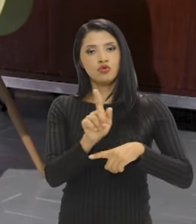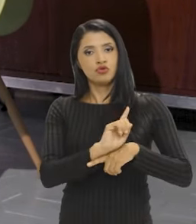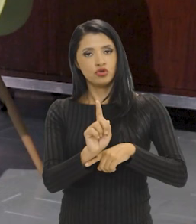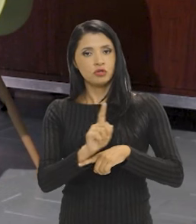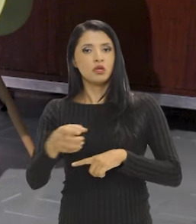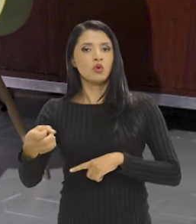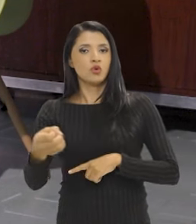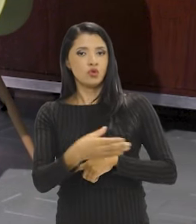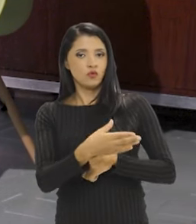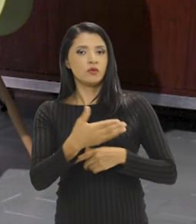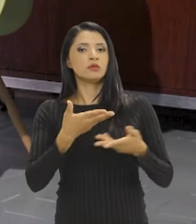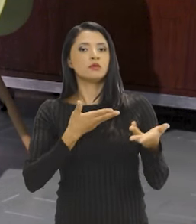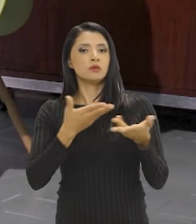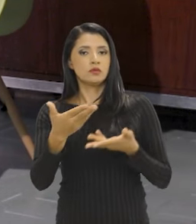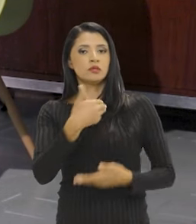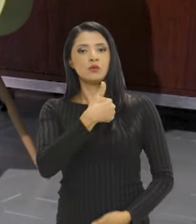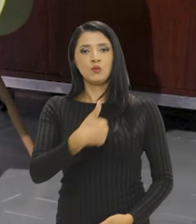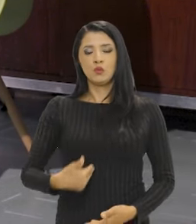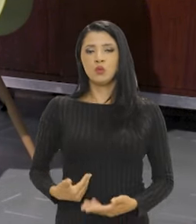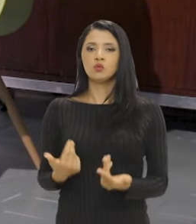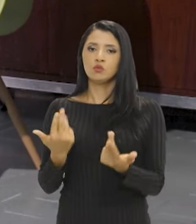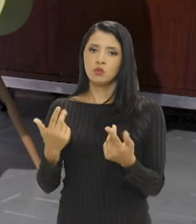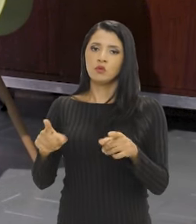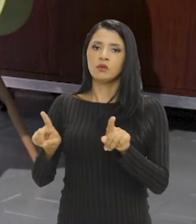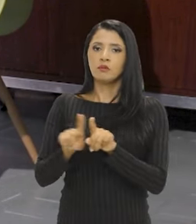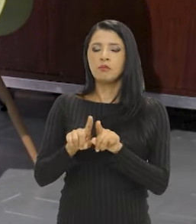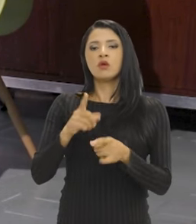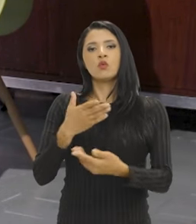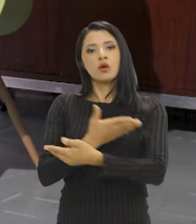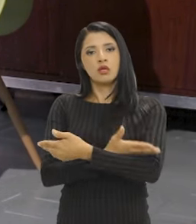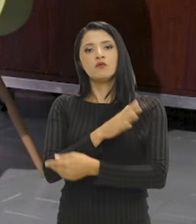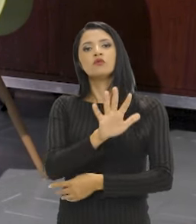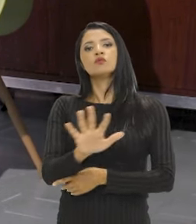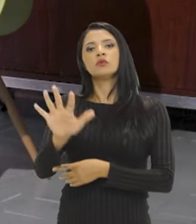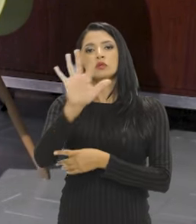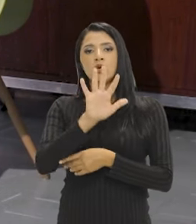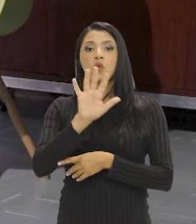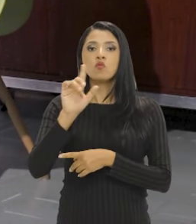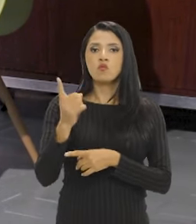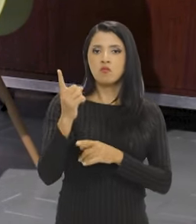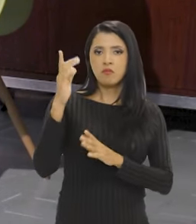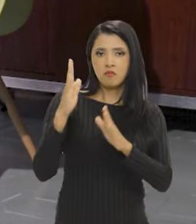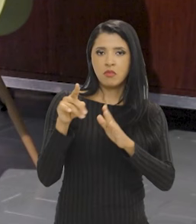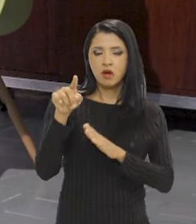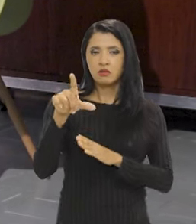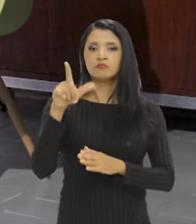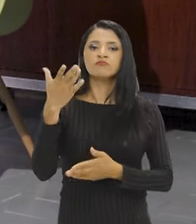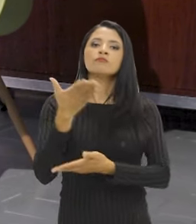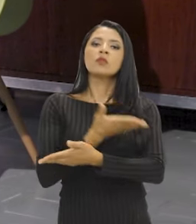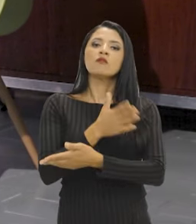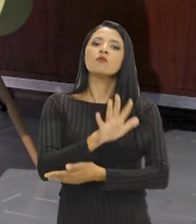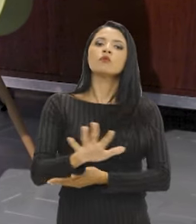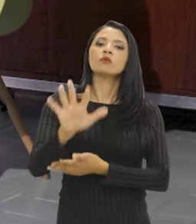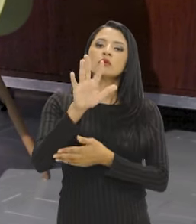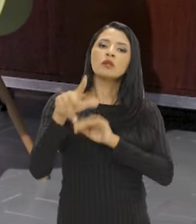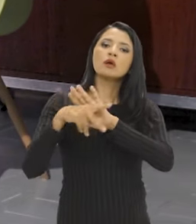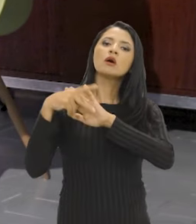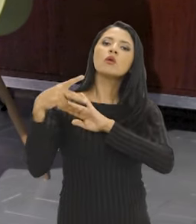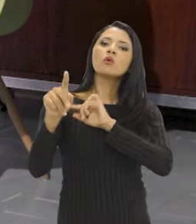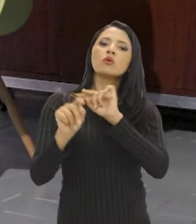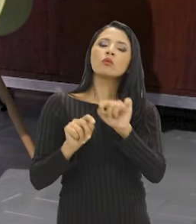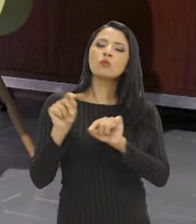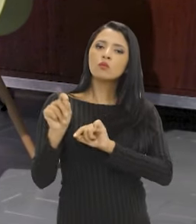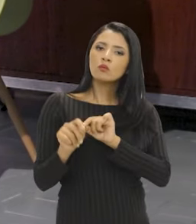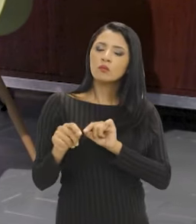Ministério da Gestão e da Inovação e Serviços Públicos, assim como o Arquivo Nacional. Só uma parte, o Arquivo Nacional se torna